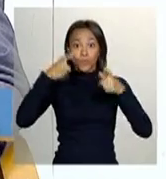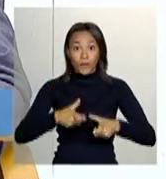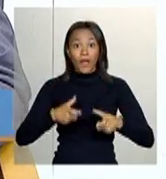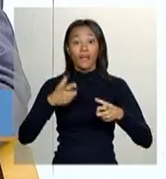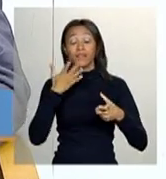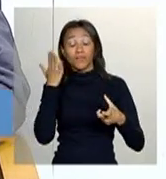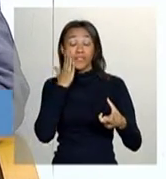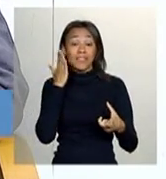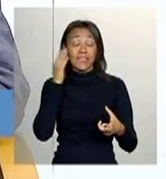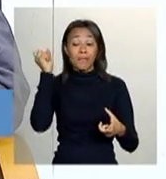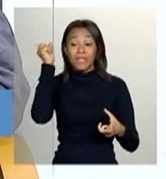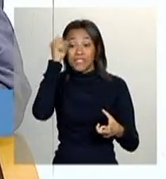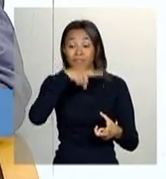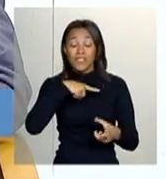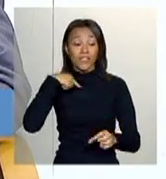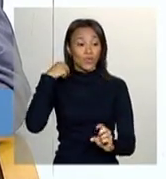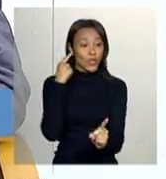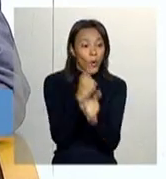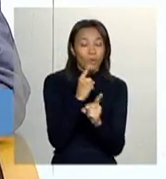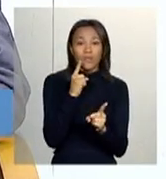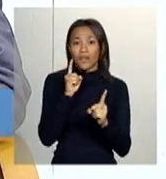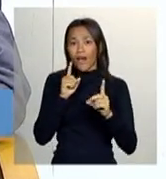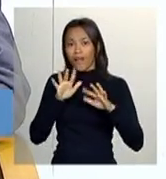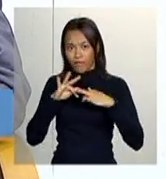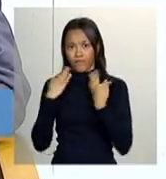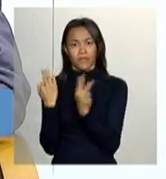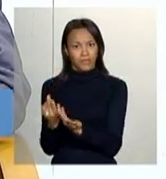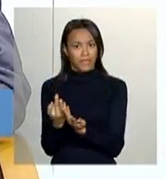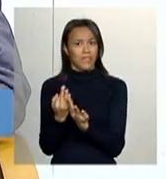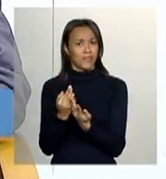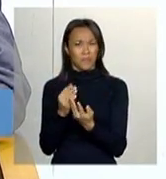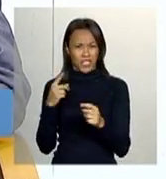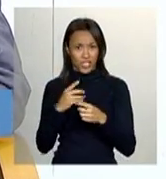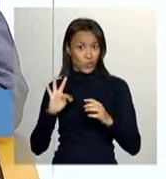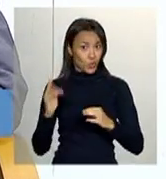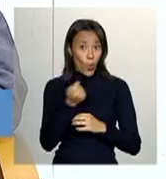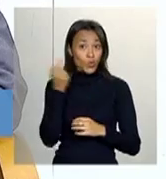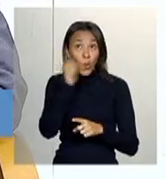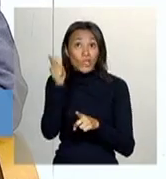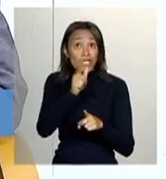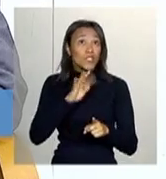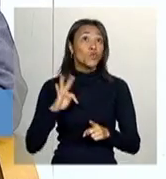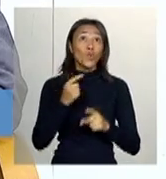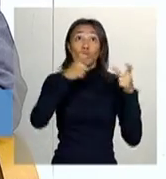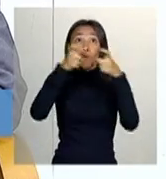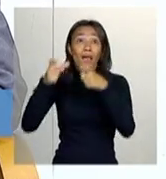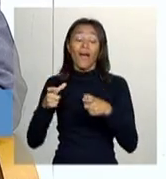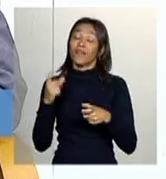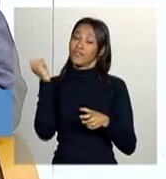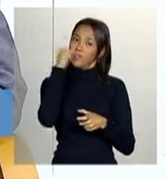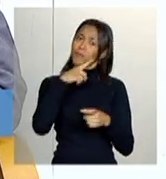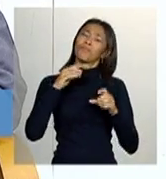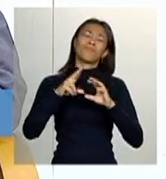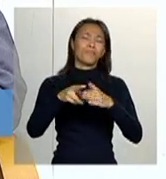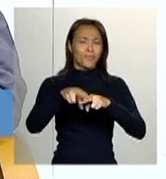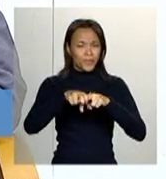você tem uma dificuldade muito grande de que esse gestor consiga chegar a todos os lugares. Então, por isso que o papel das parcerias é fundamental, quando a gente